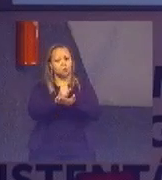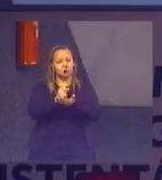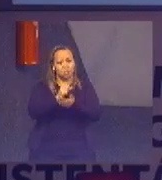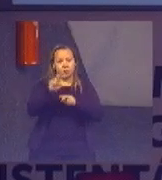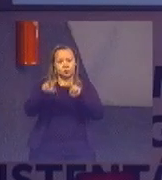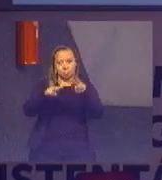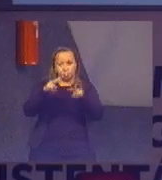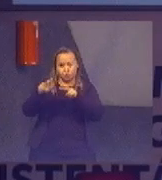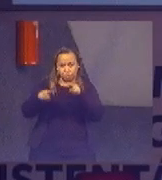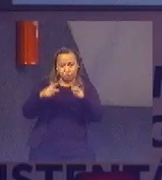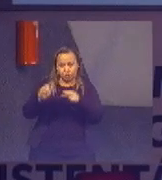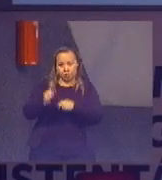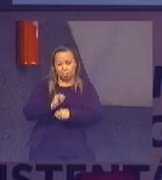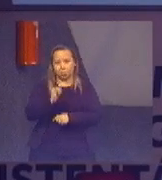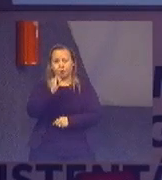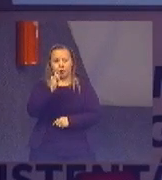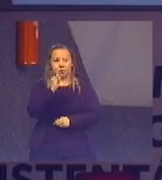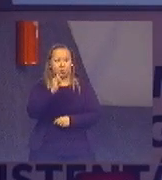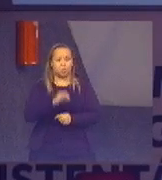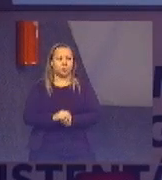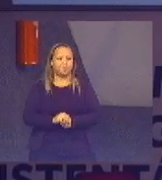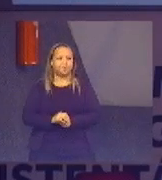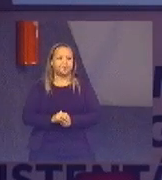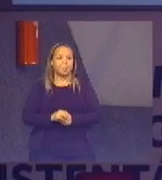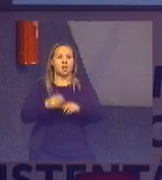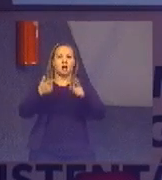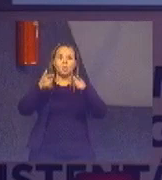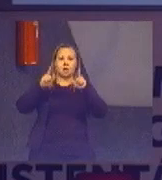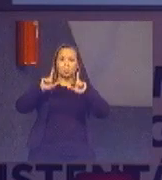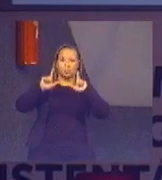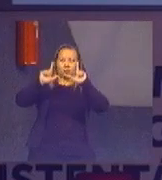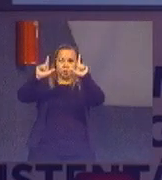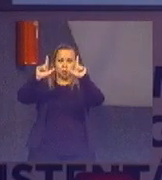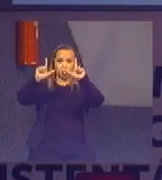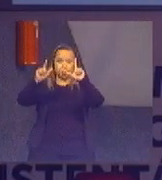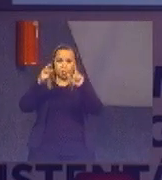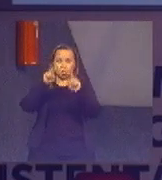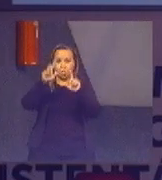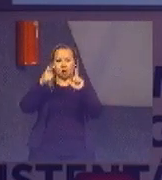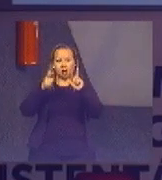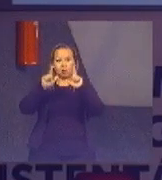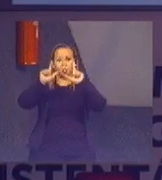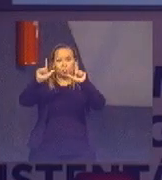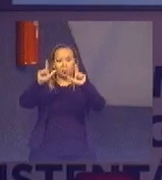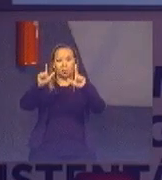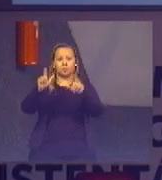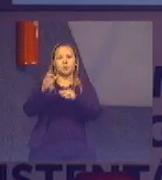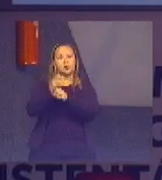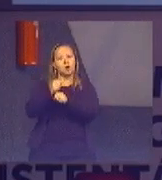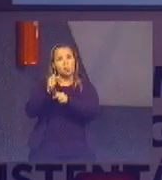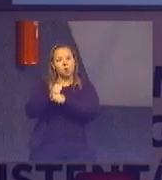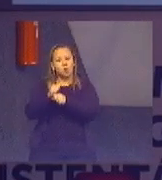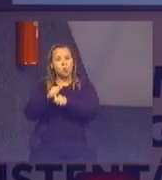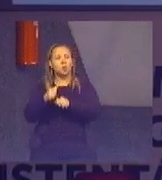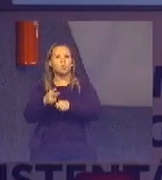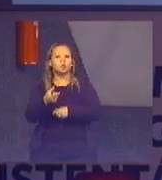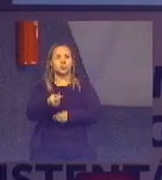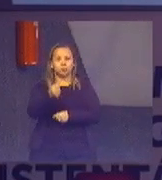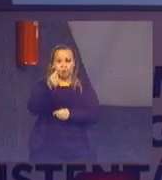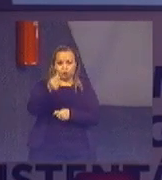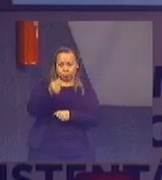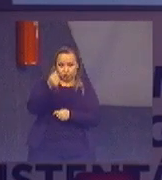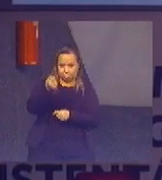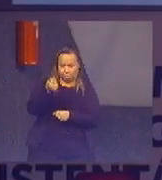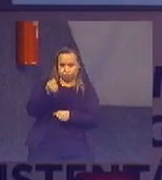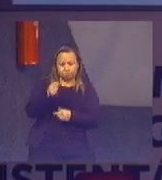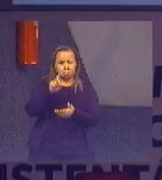E aí, aqui também convido de novo a olhar o painel, porque no painel vocês podem olhar aqui o custo médio por posto de trabalho. Então, será que eu estou